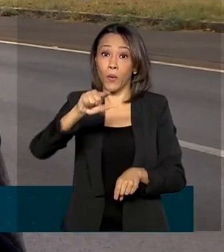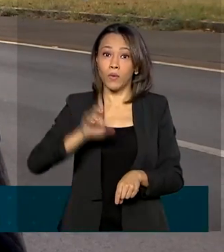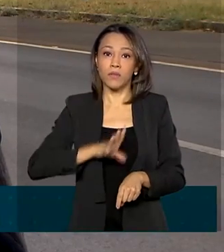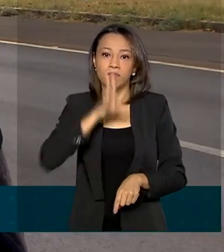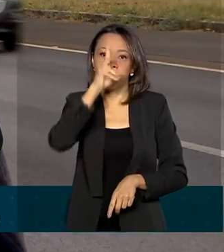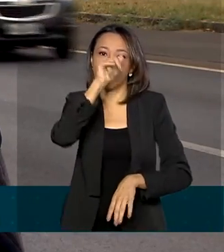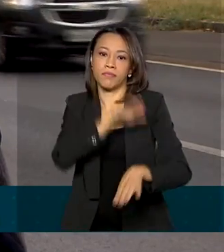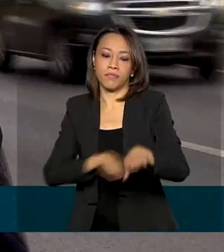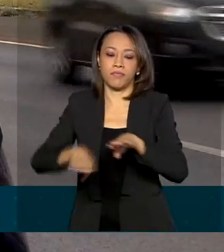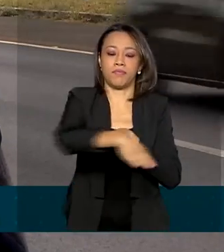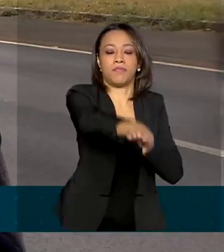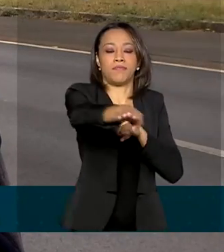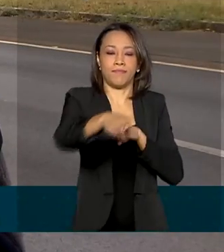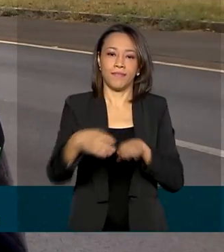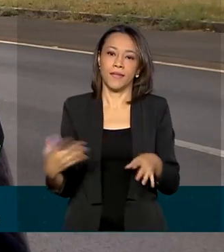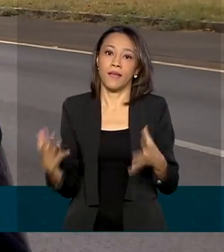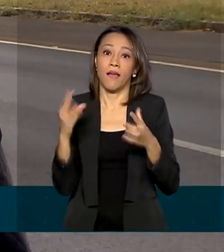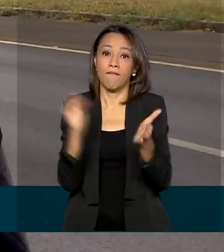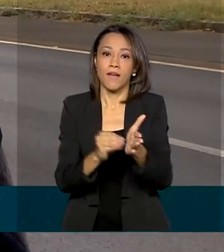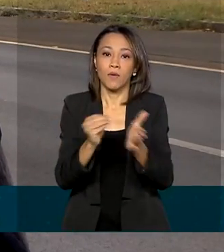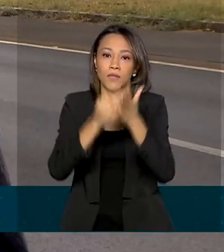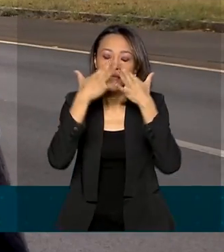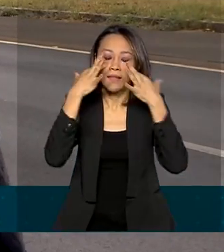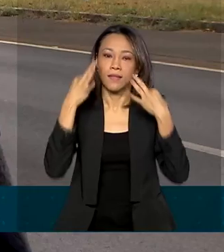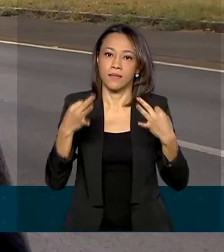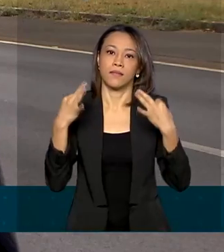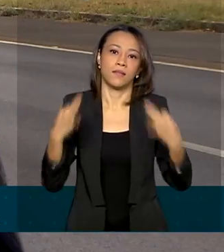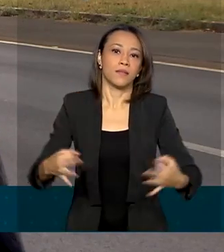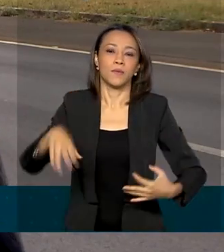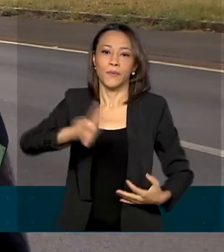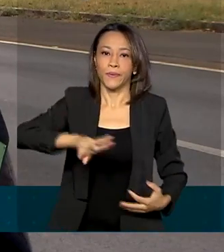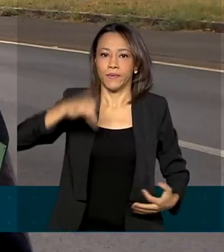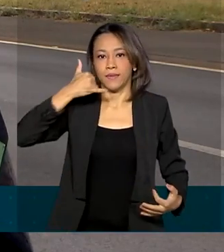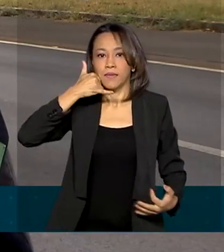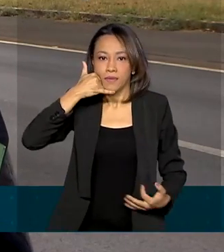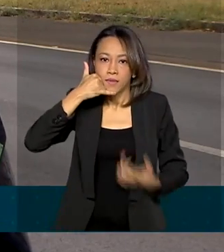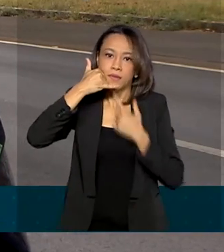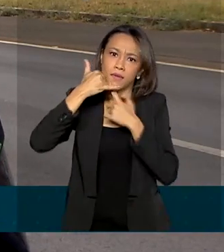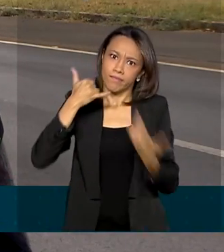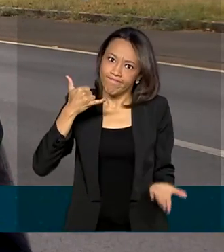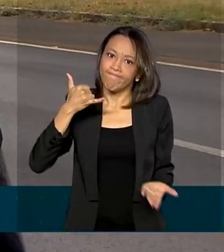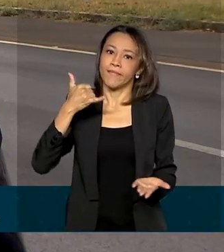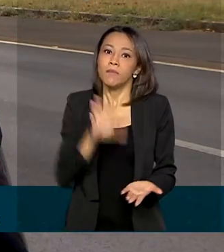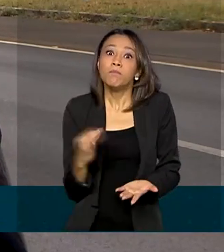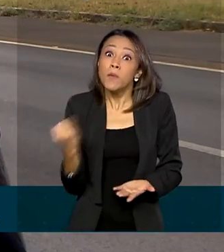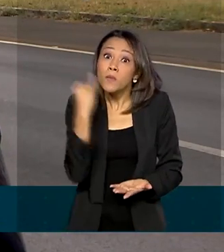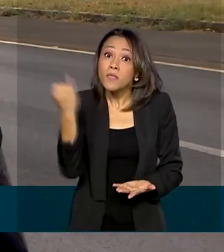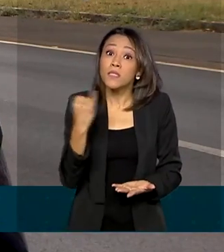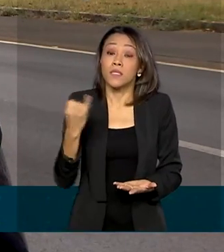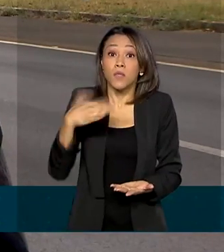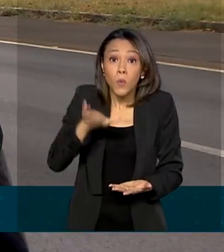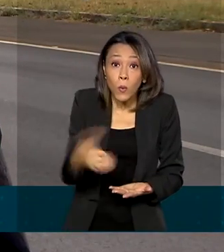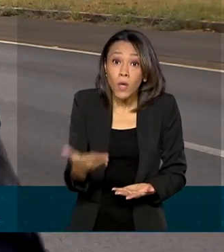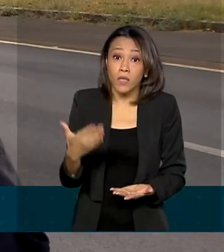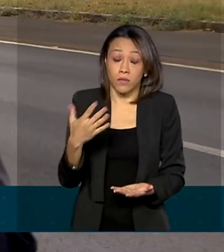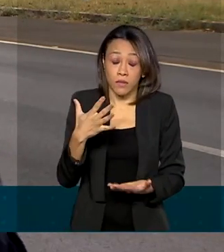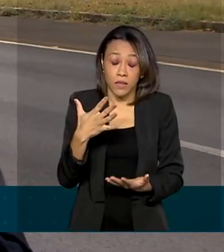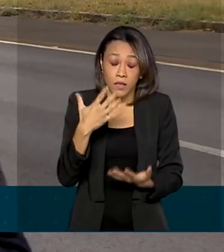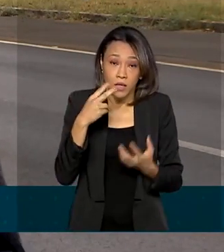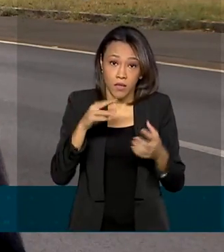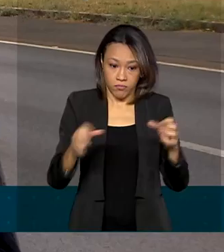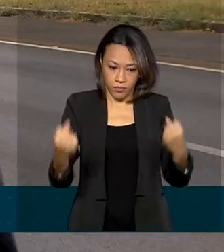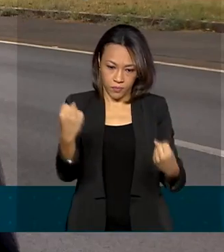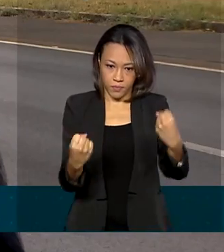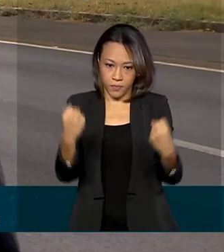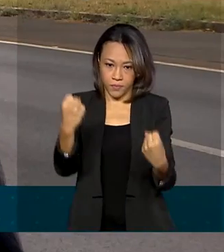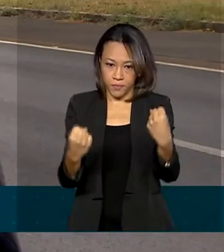indevidas e também falta de atenção. Muitos celulares são usados. E é importante frisar que quando o condutor tira a sua atenção do